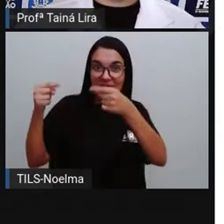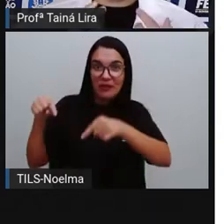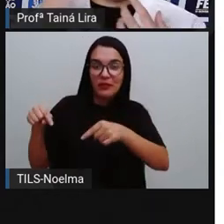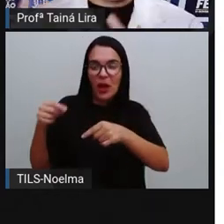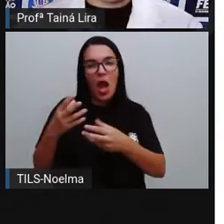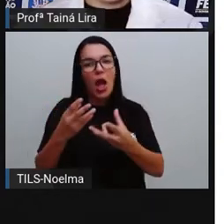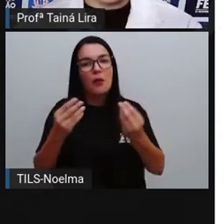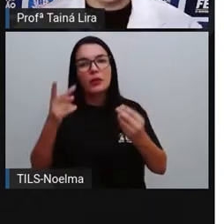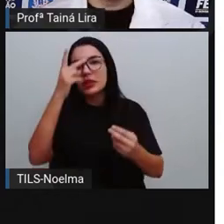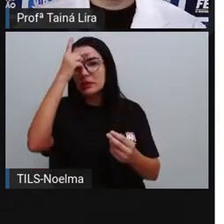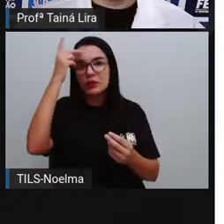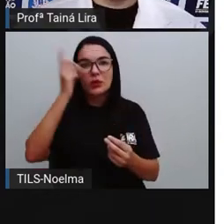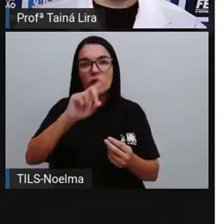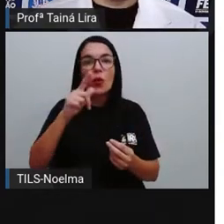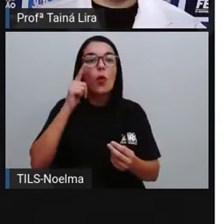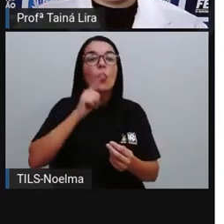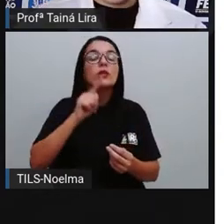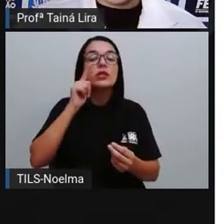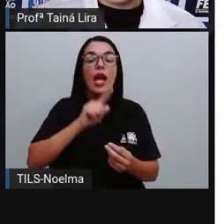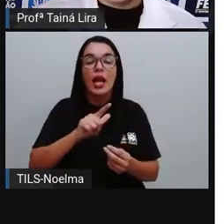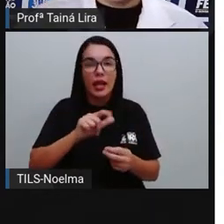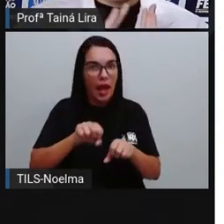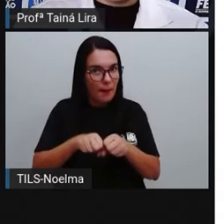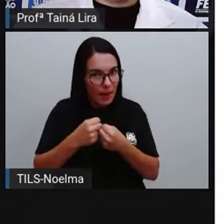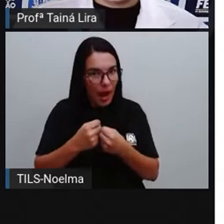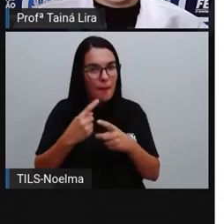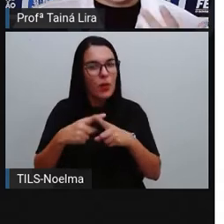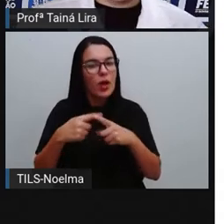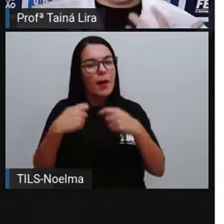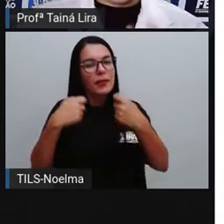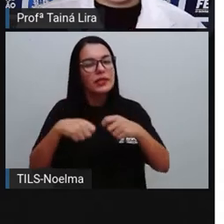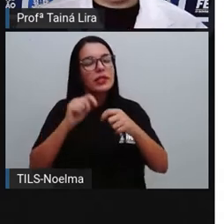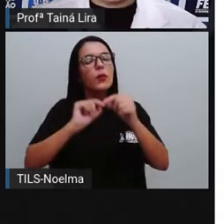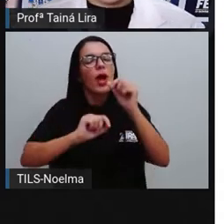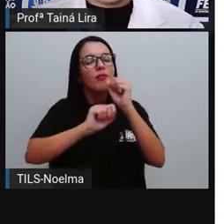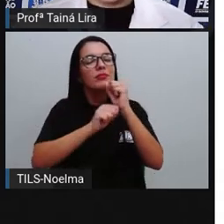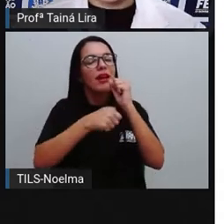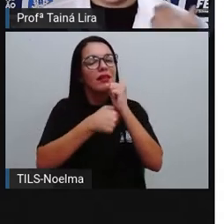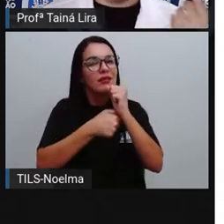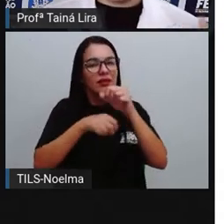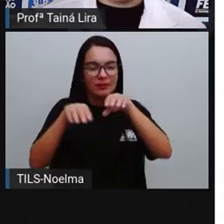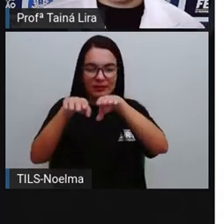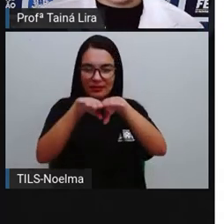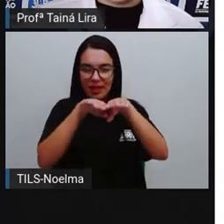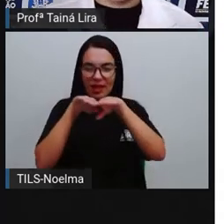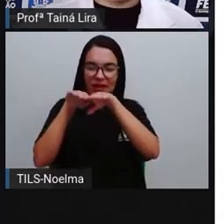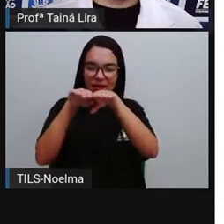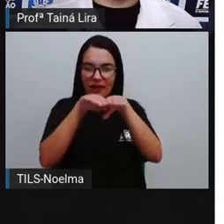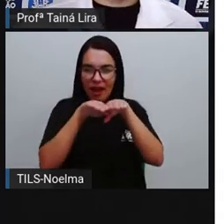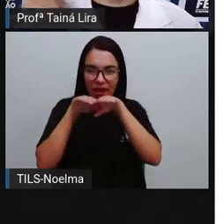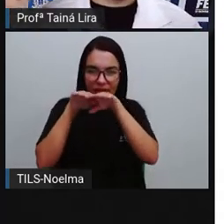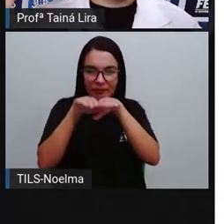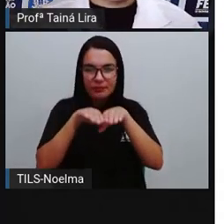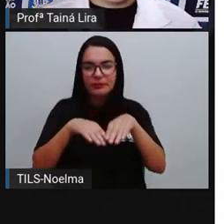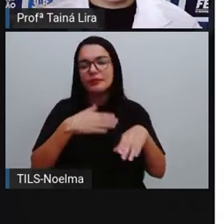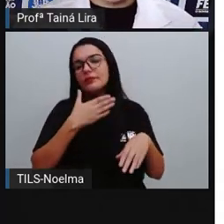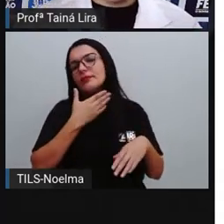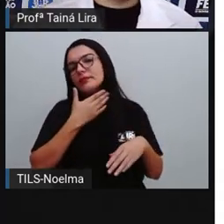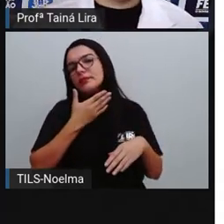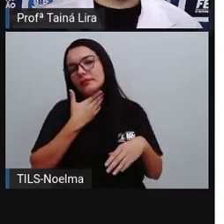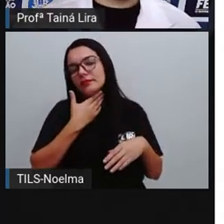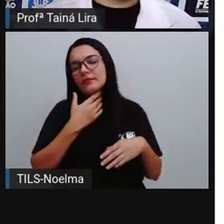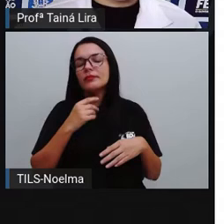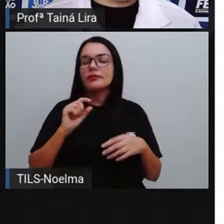não conseguem, né, quebrar. Porque o segredo é alinhar aí a velocidade da voz, a velocidade